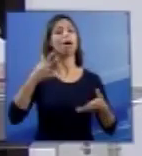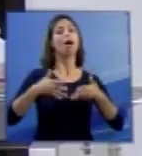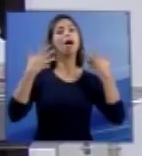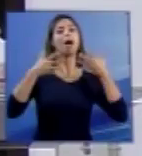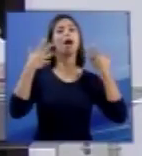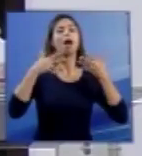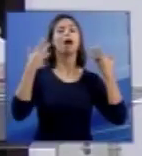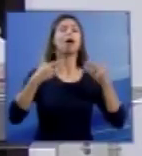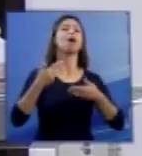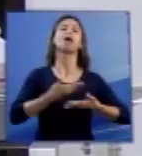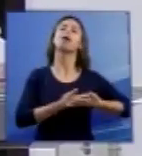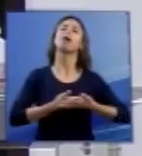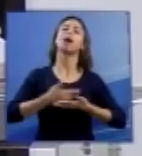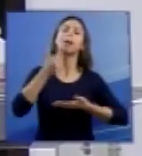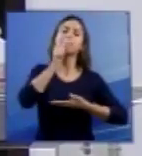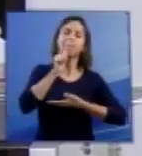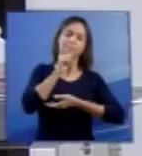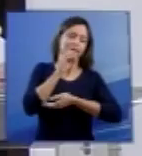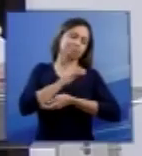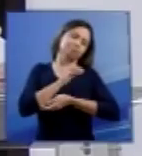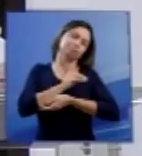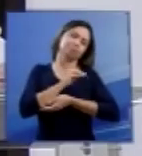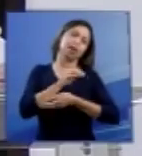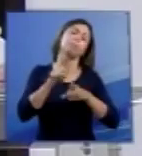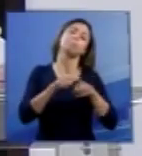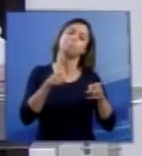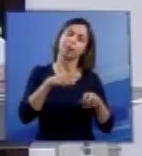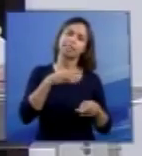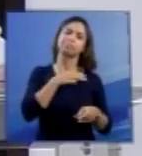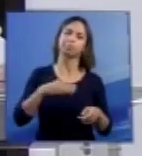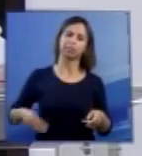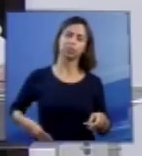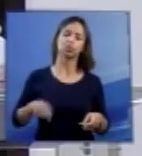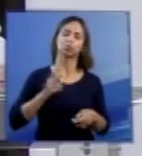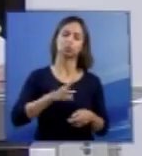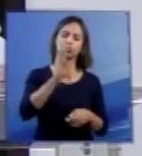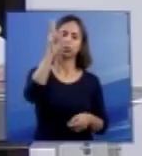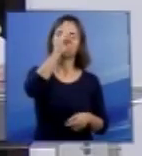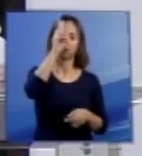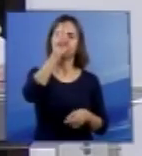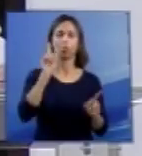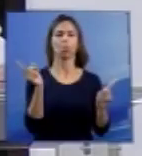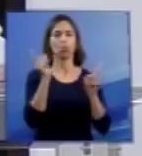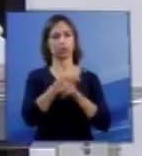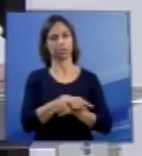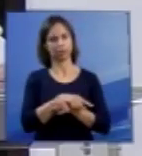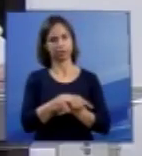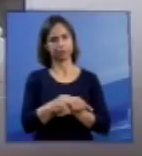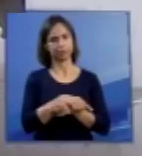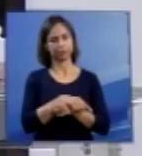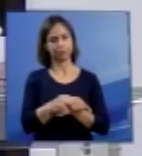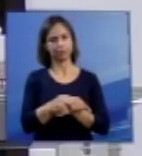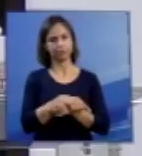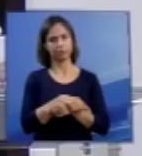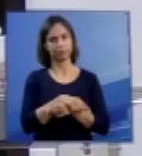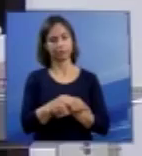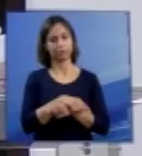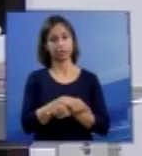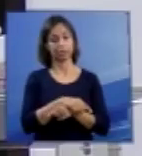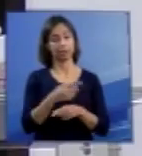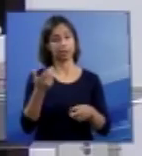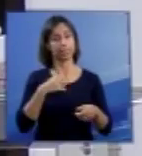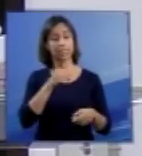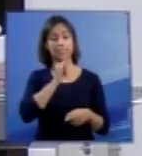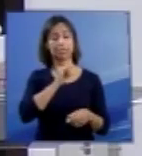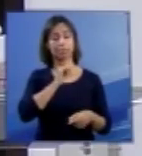da maternidade, ele continua lembrando do contrário. No caso da anencefalia,